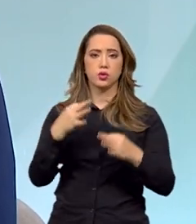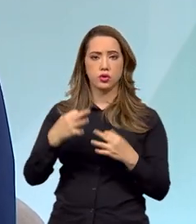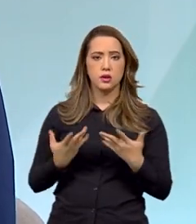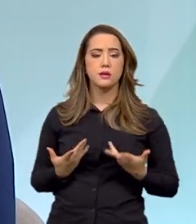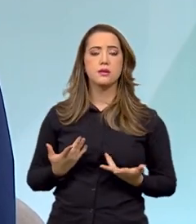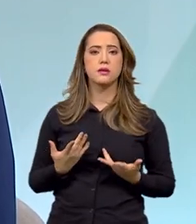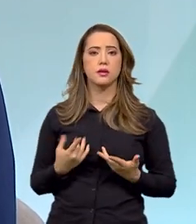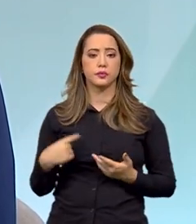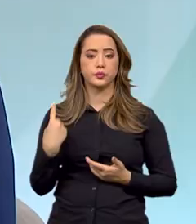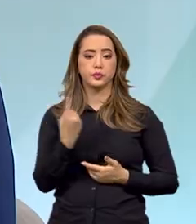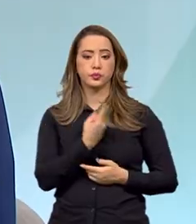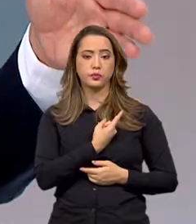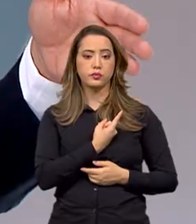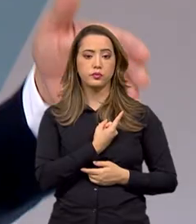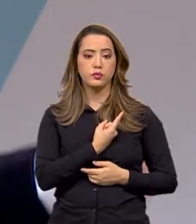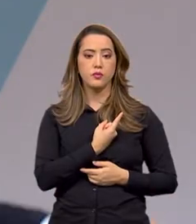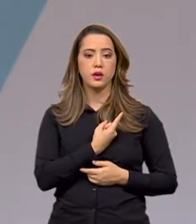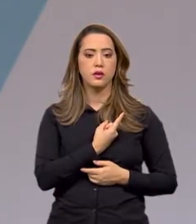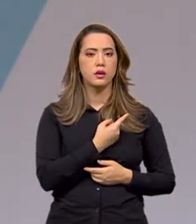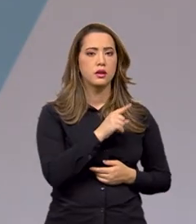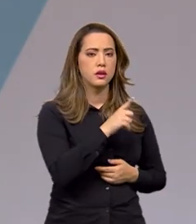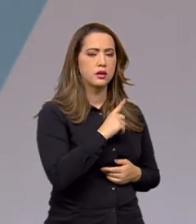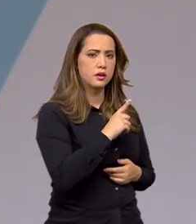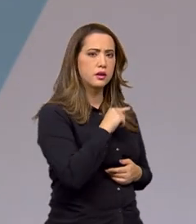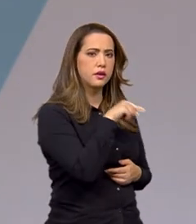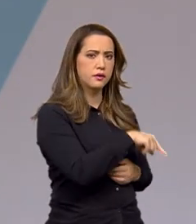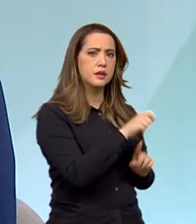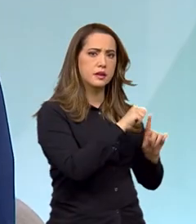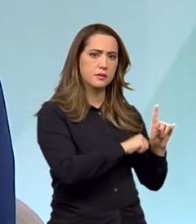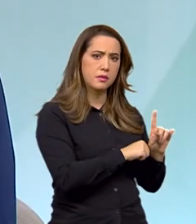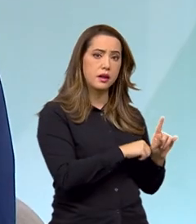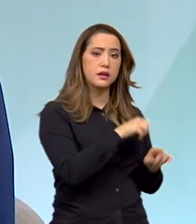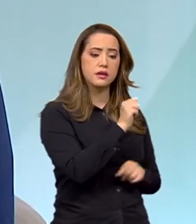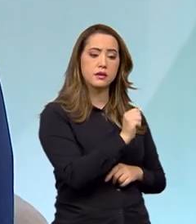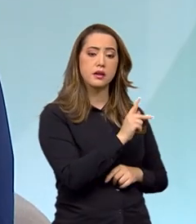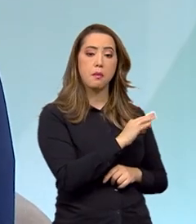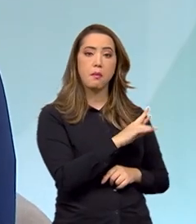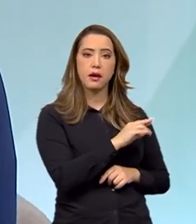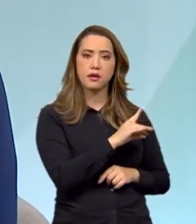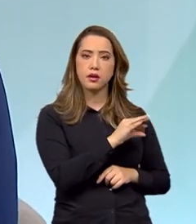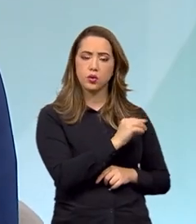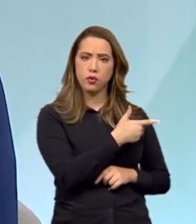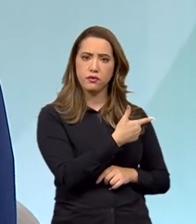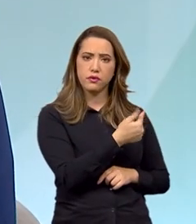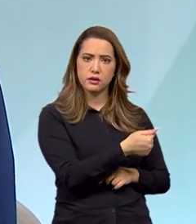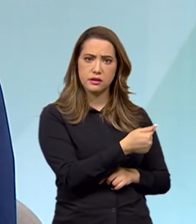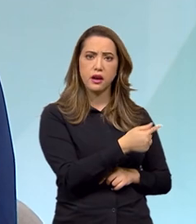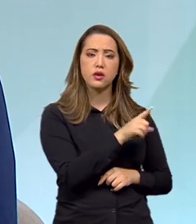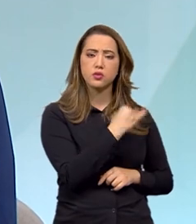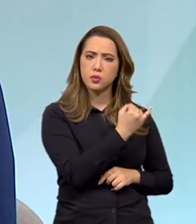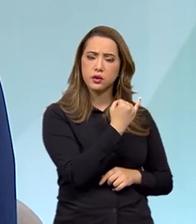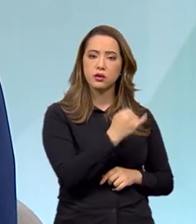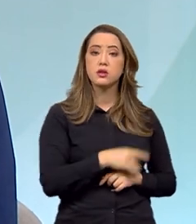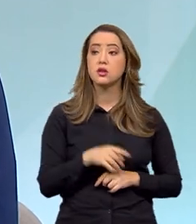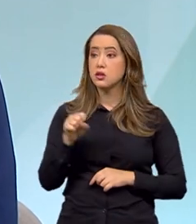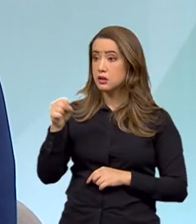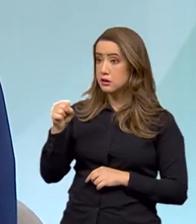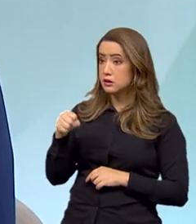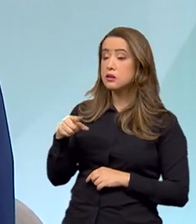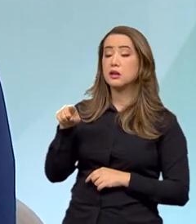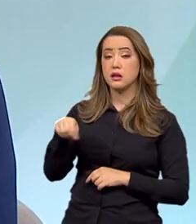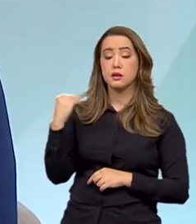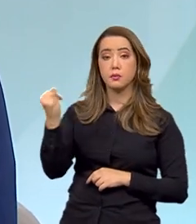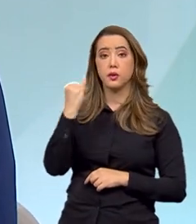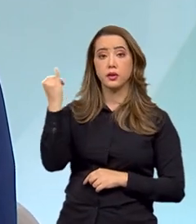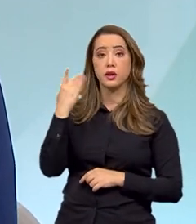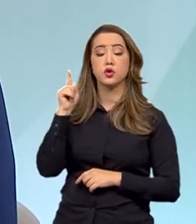infiltrados em redes. Teve neste mês a Parador 27? A Parador 27 foi muito importante, foi de combate à exploração sexual comercial mesmo,